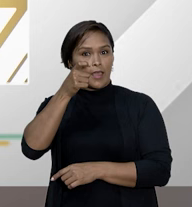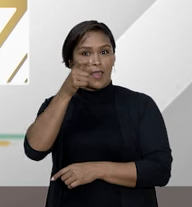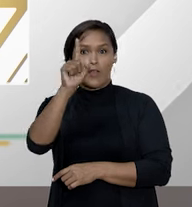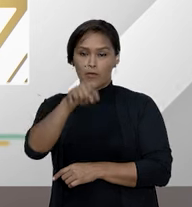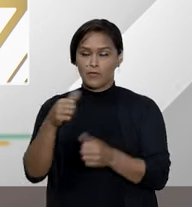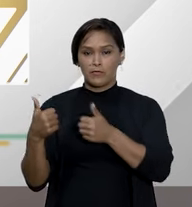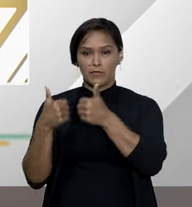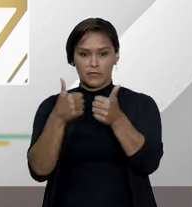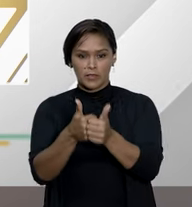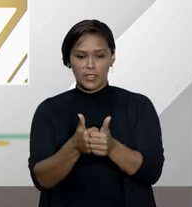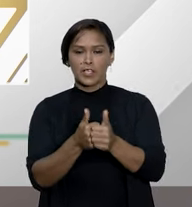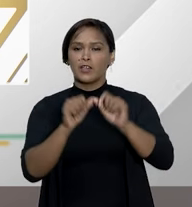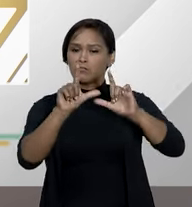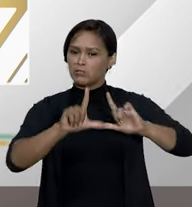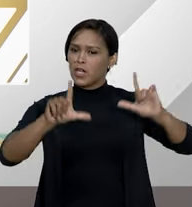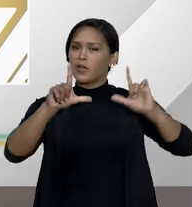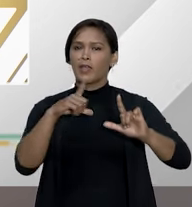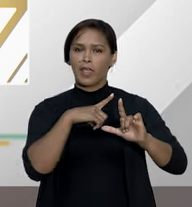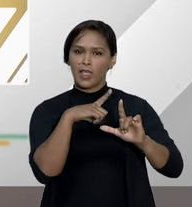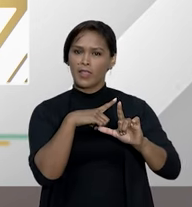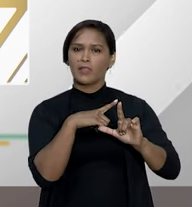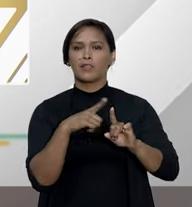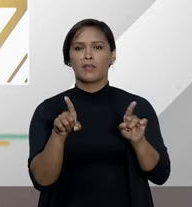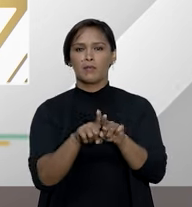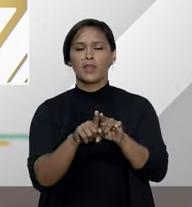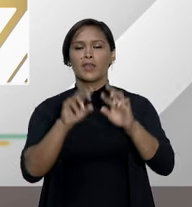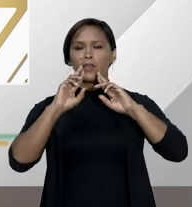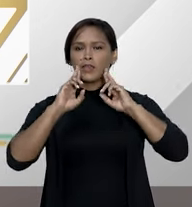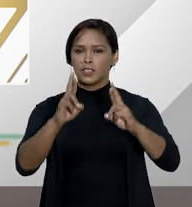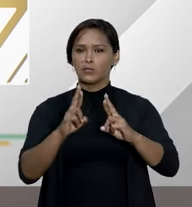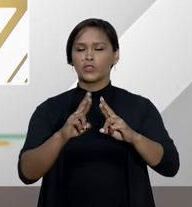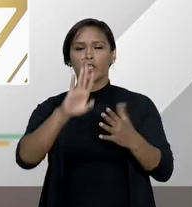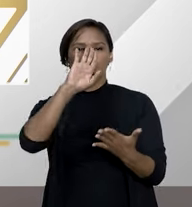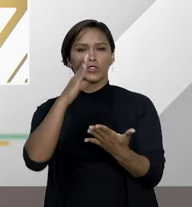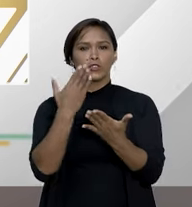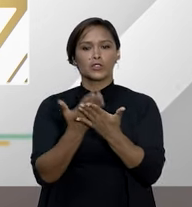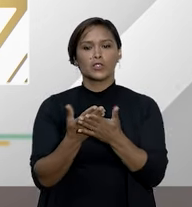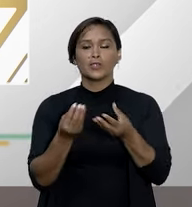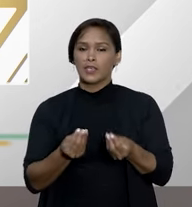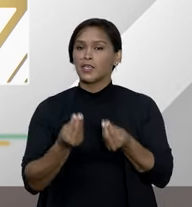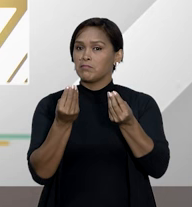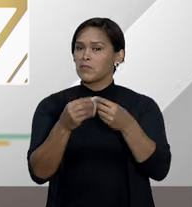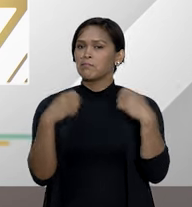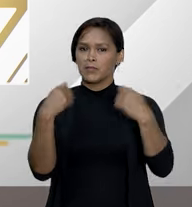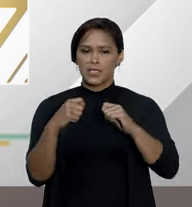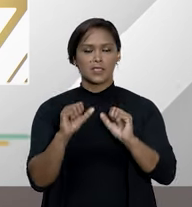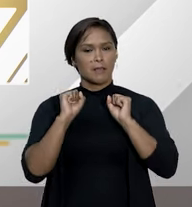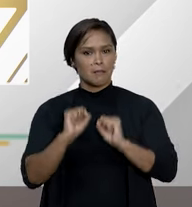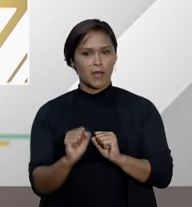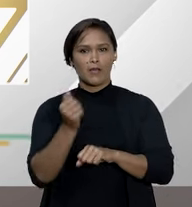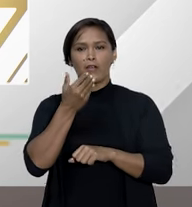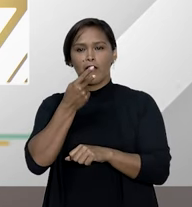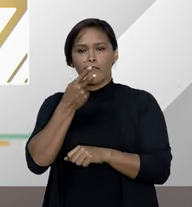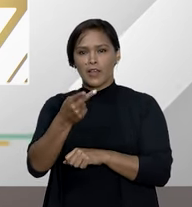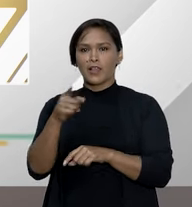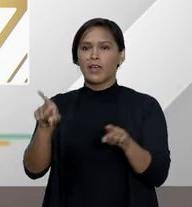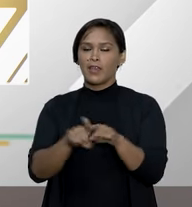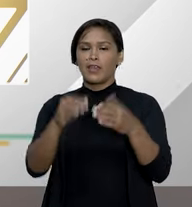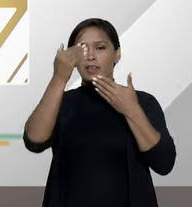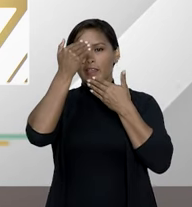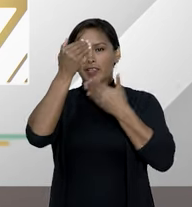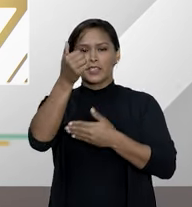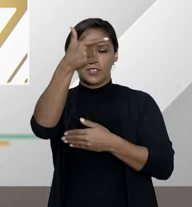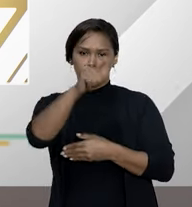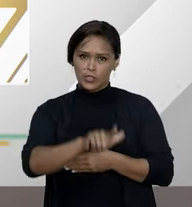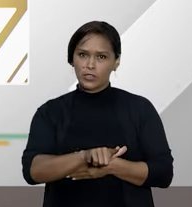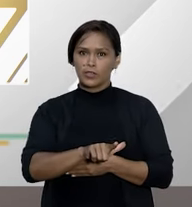de grande audiência espero ter correspondido à expectativa e me colocar sempre à disposição e agradecer renovar meus